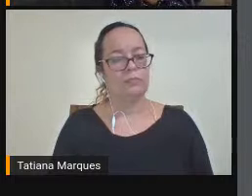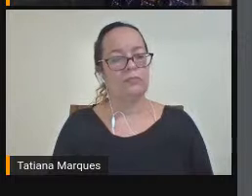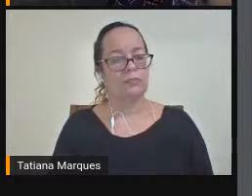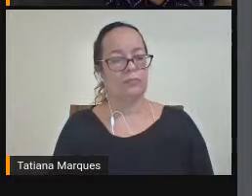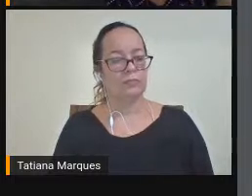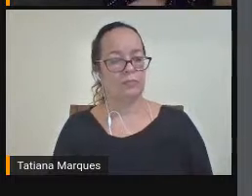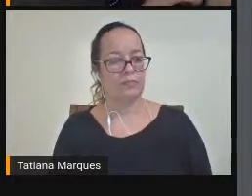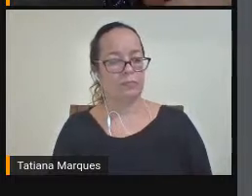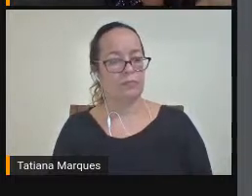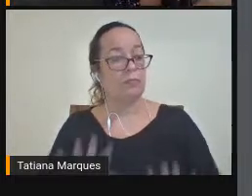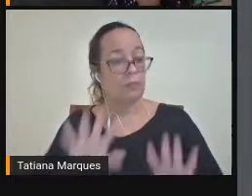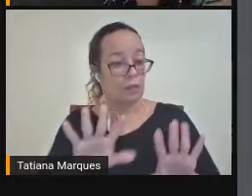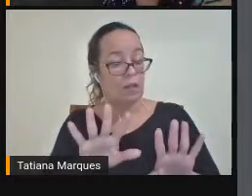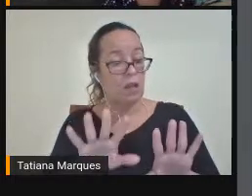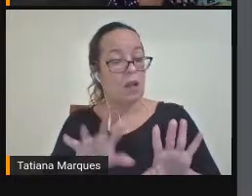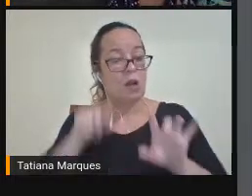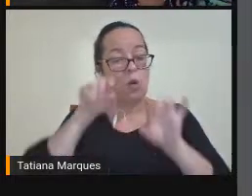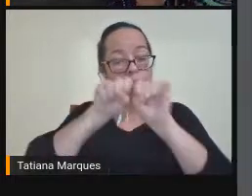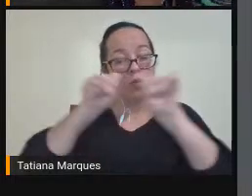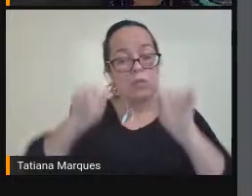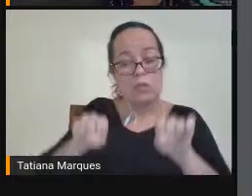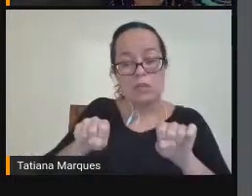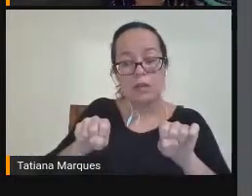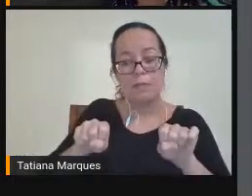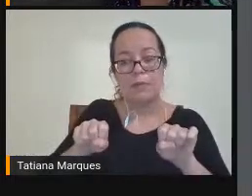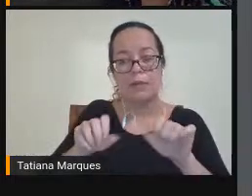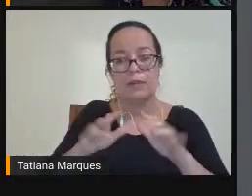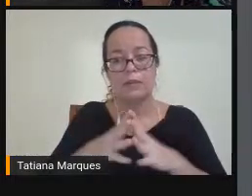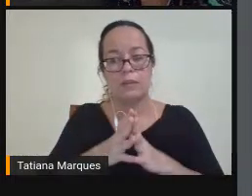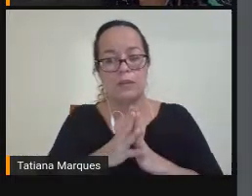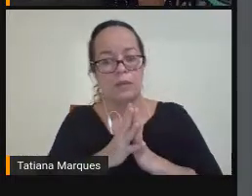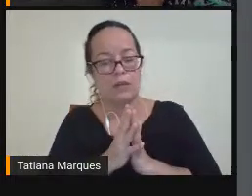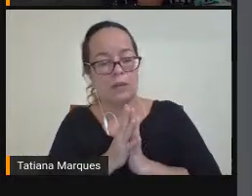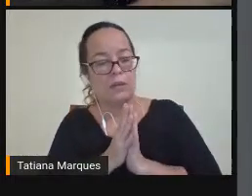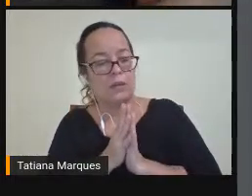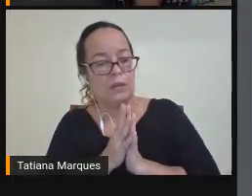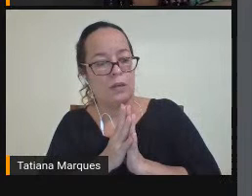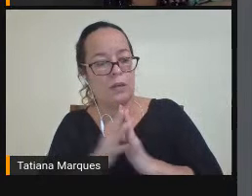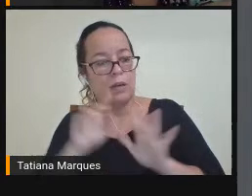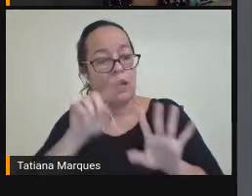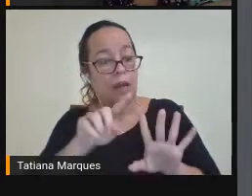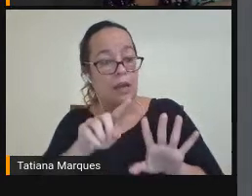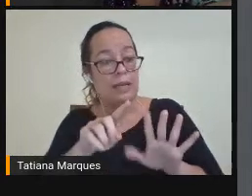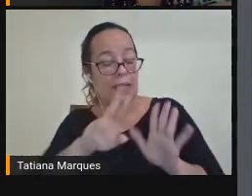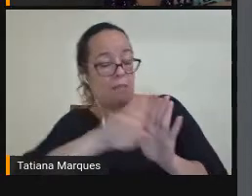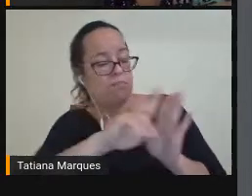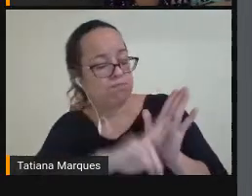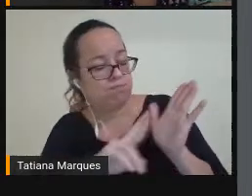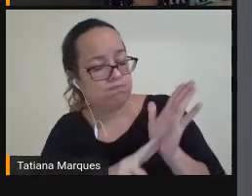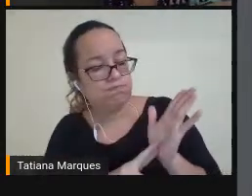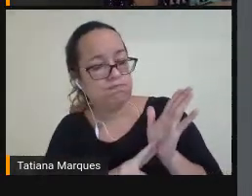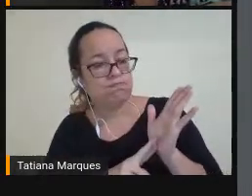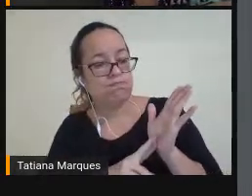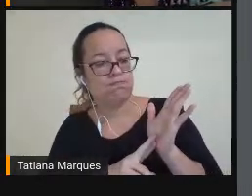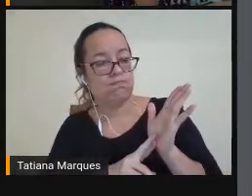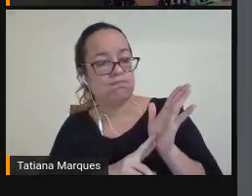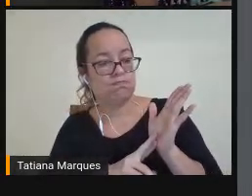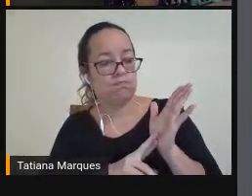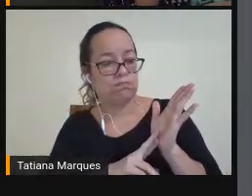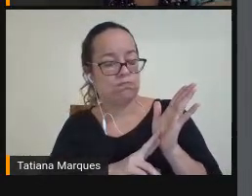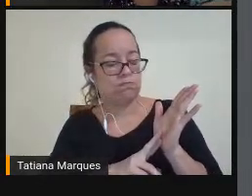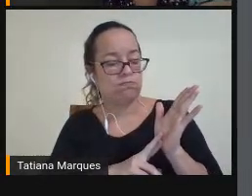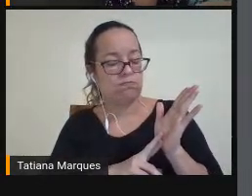O sistema Né? Ele é um sistema Que além Das regras É A nível